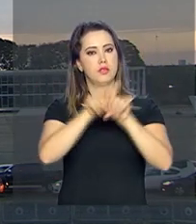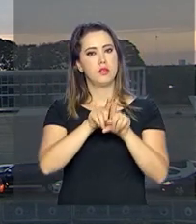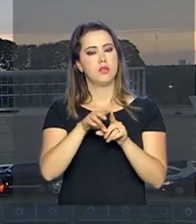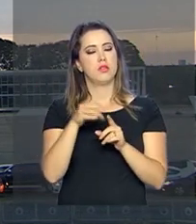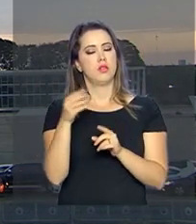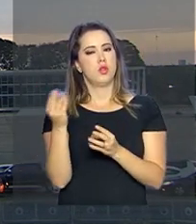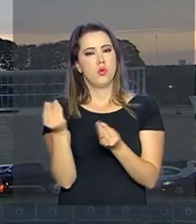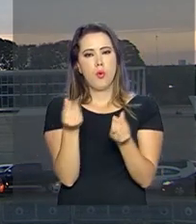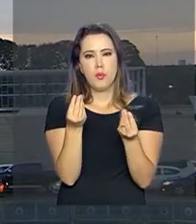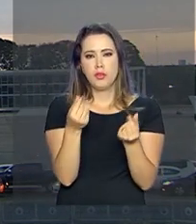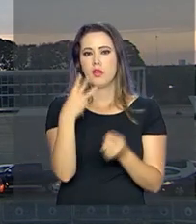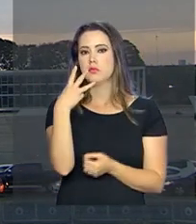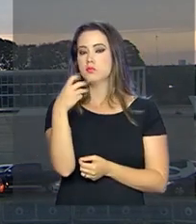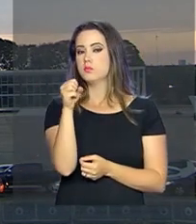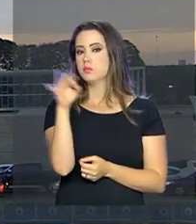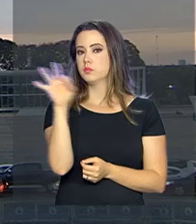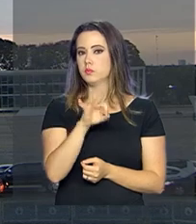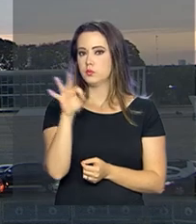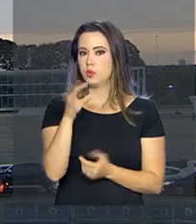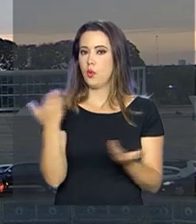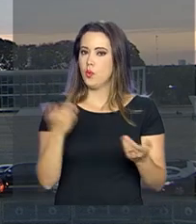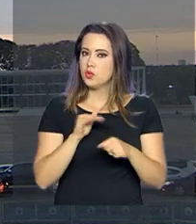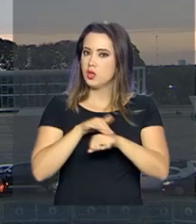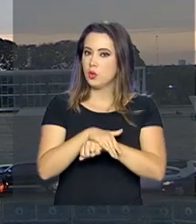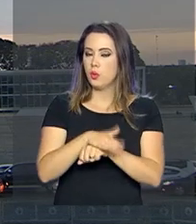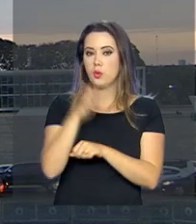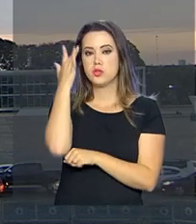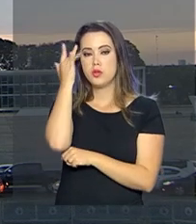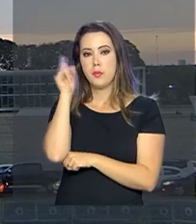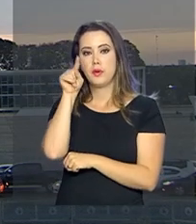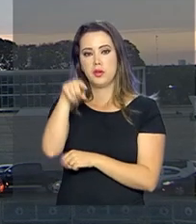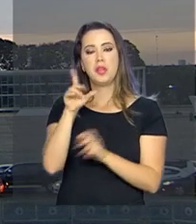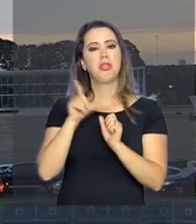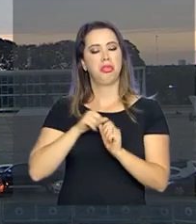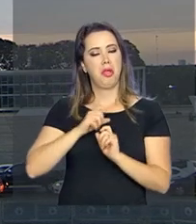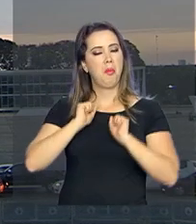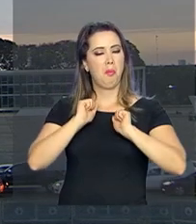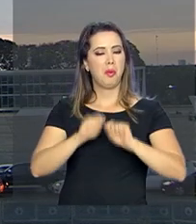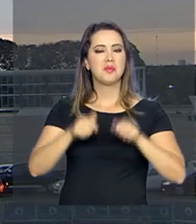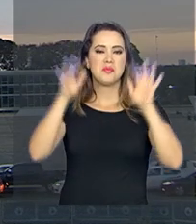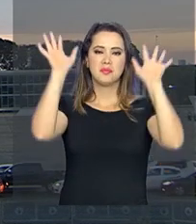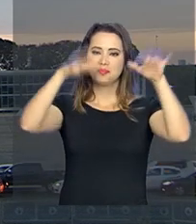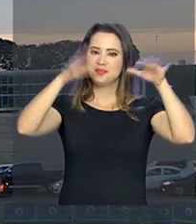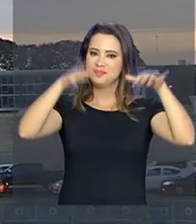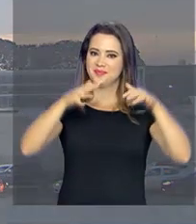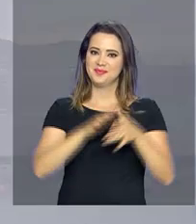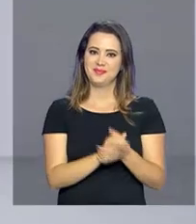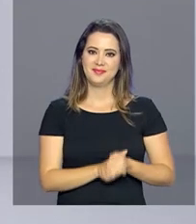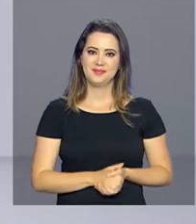38%. Para esta noite e amanhã, a possibilidade de pancadas de chuva.